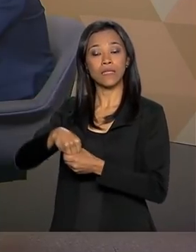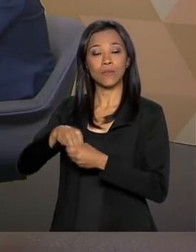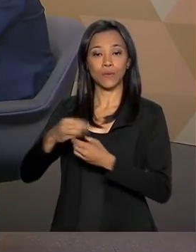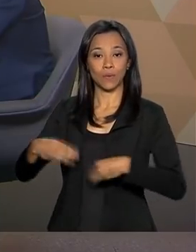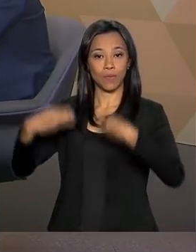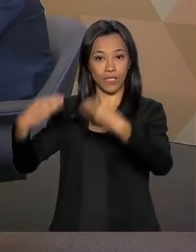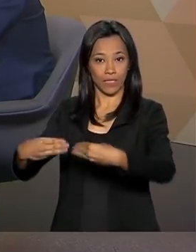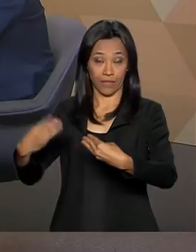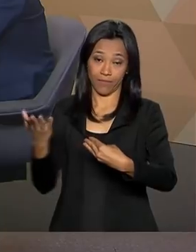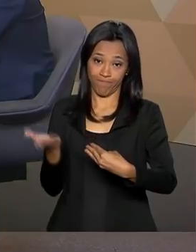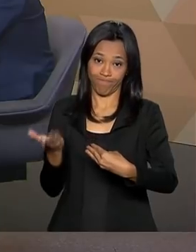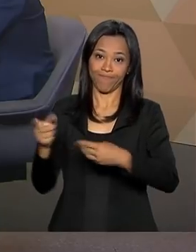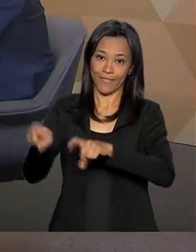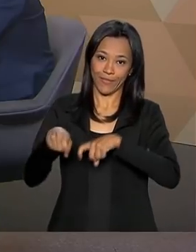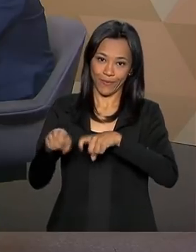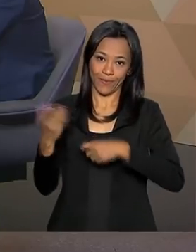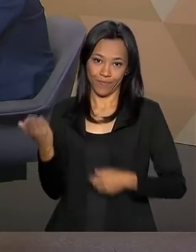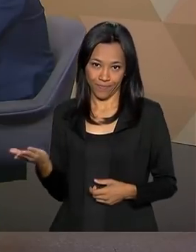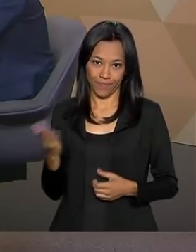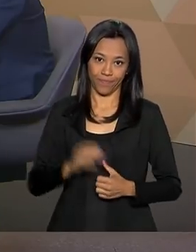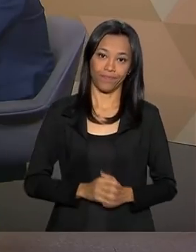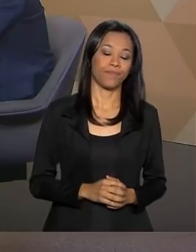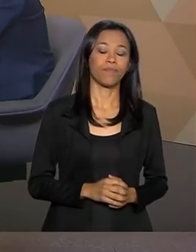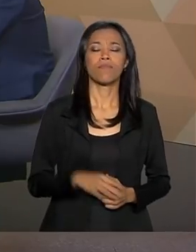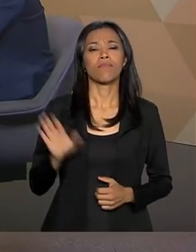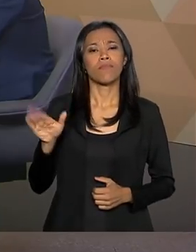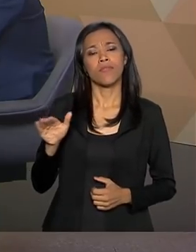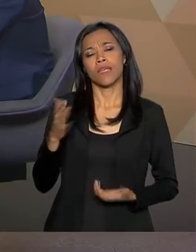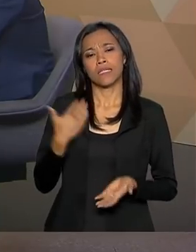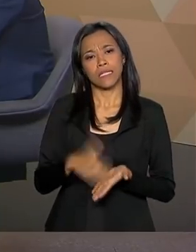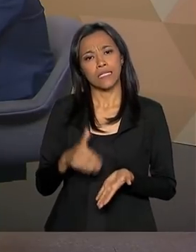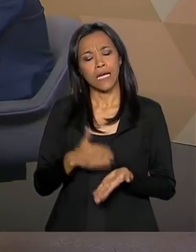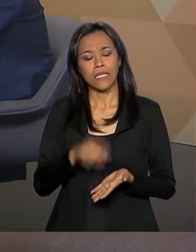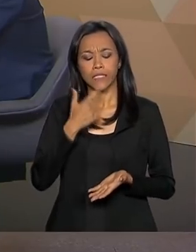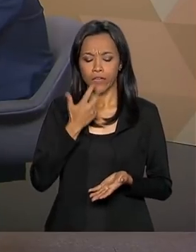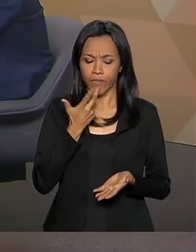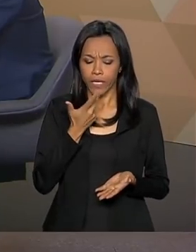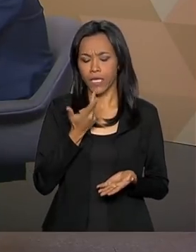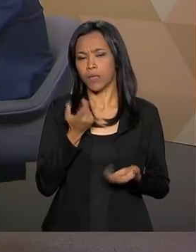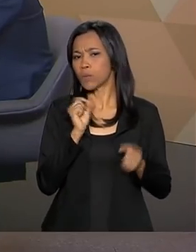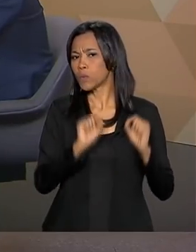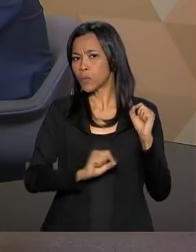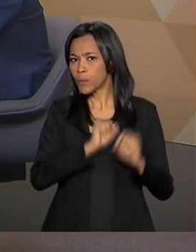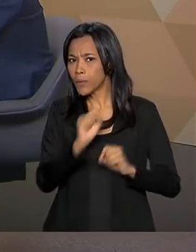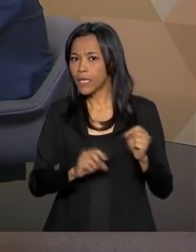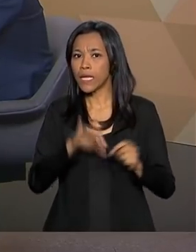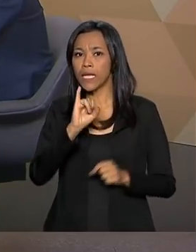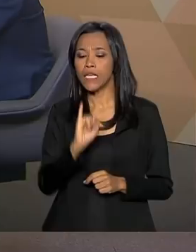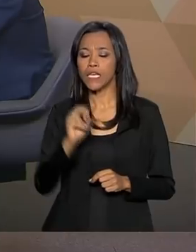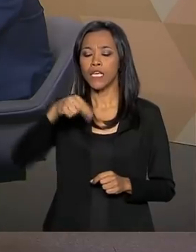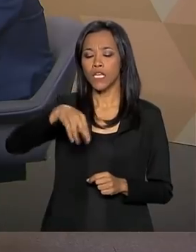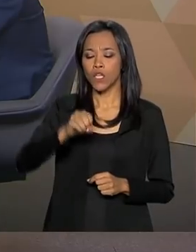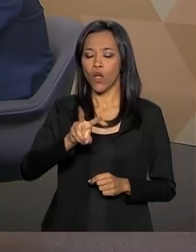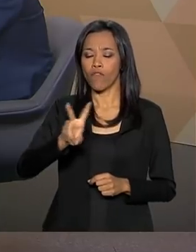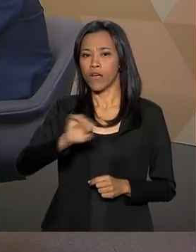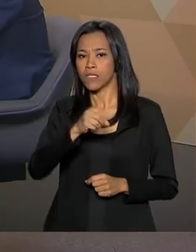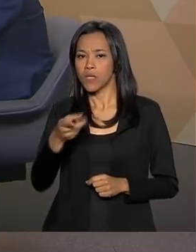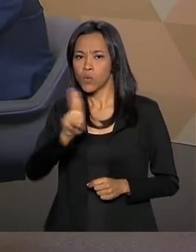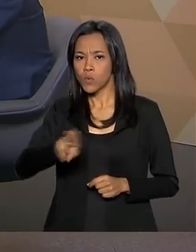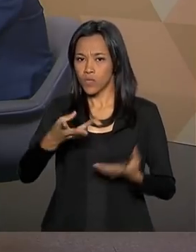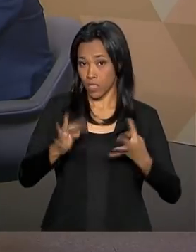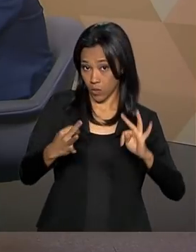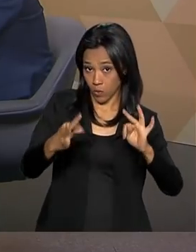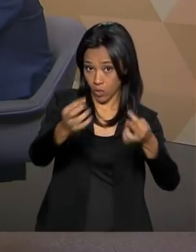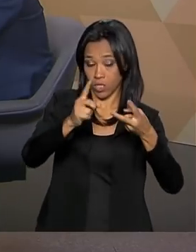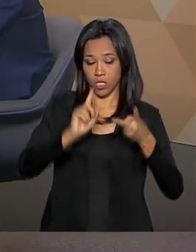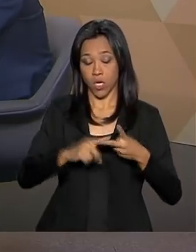Fernando Silveira Camargo. Secretário, falamos bastante sobre essa questão da inovação no campo, o próprio desenvolvimento